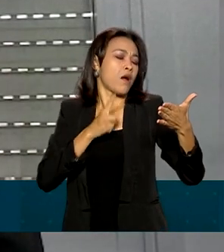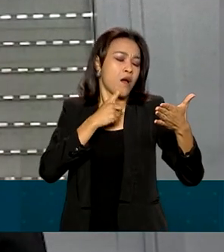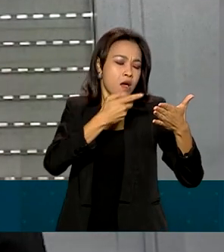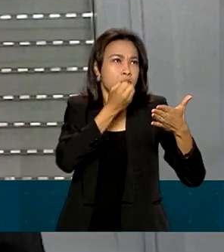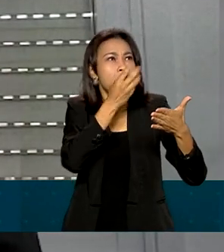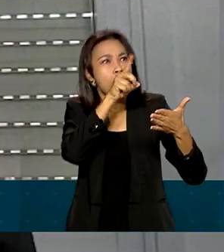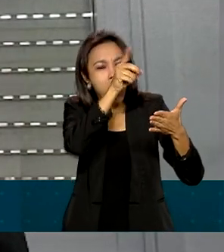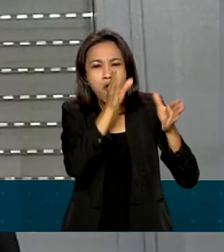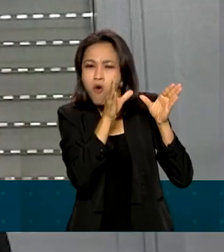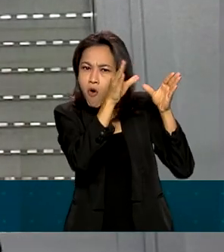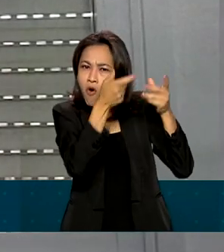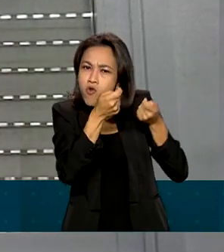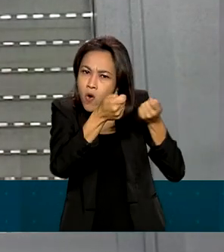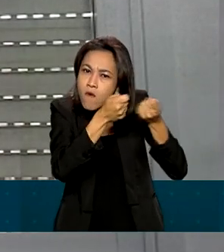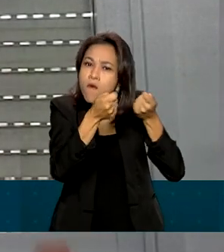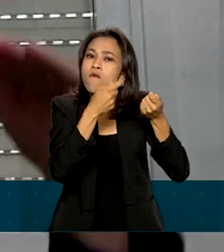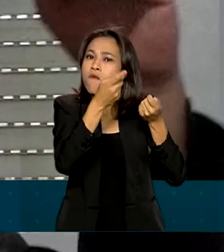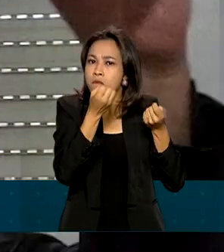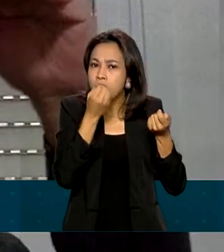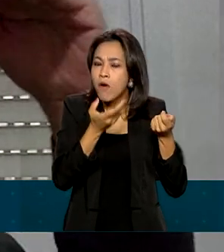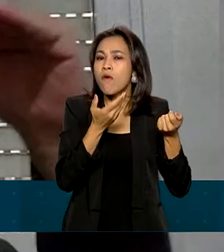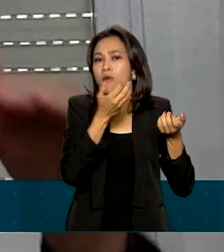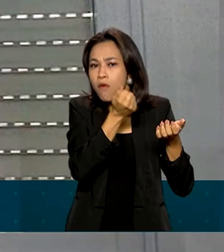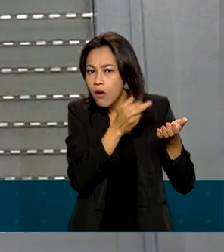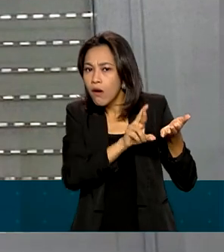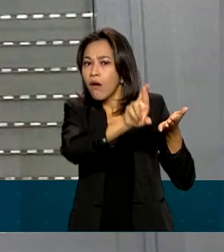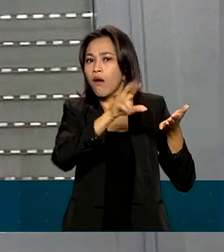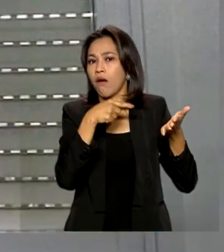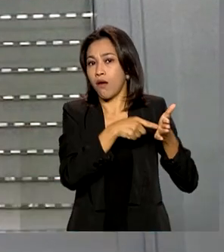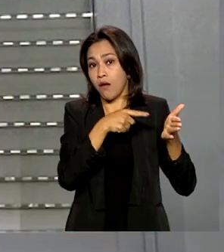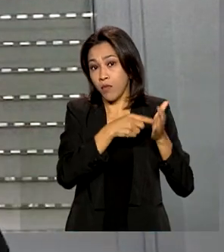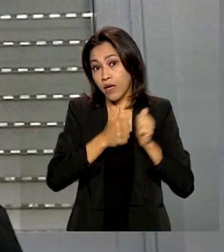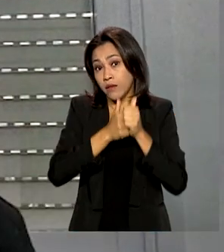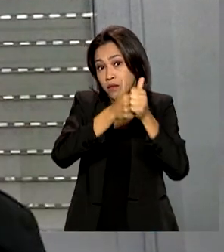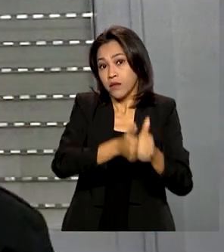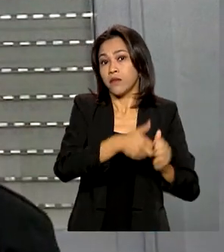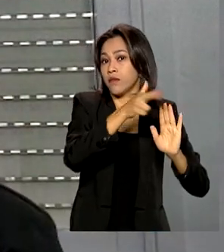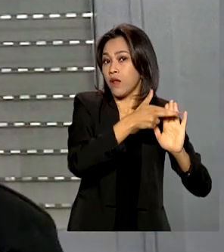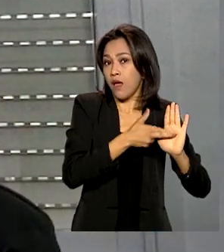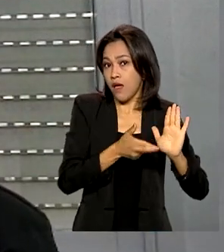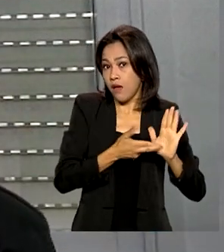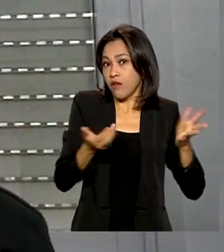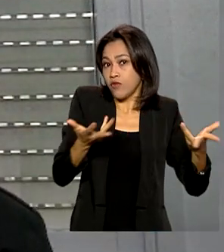consumidor escolher aquele equipamento com base na classificação de eficiência energética.